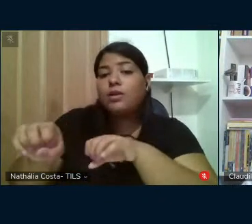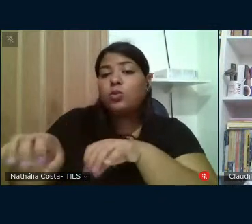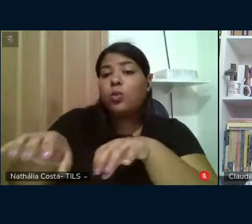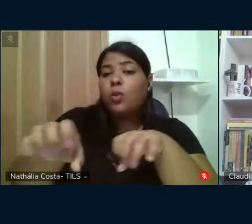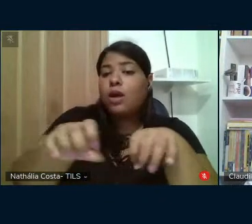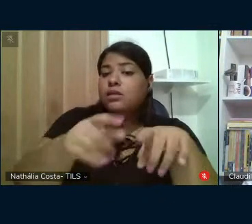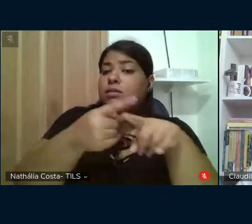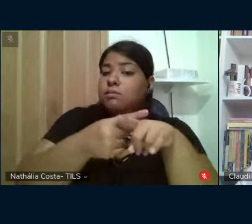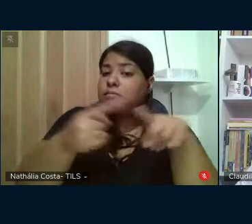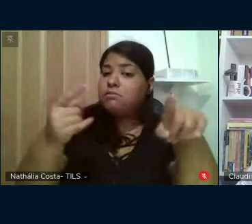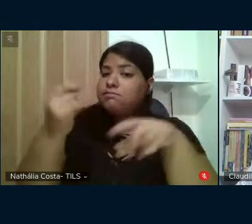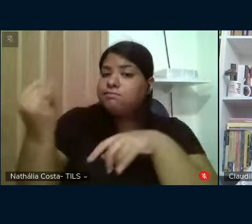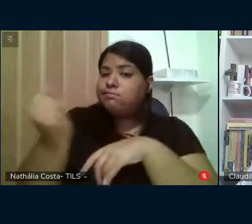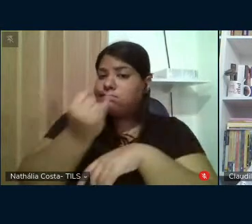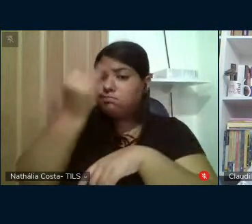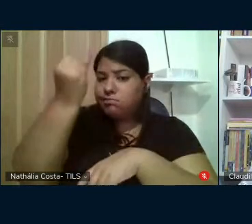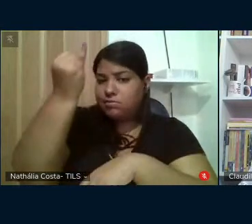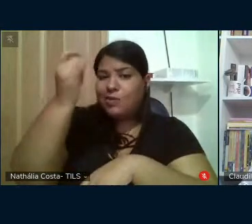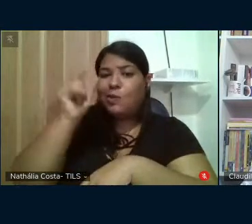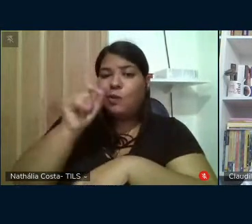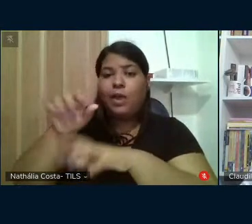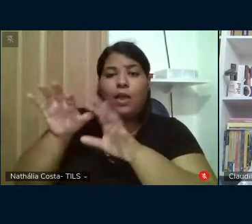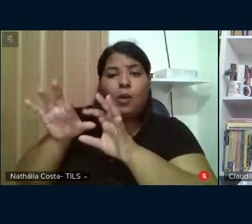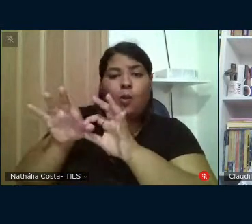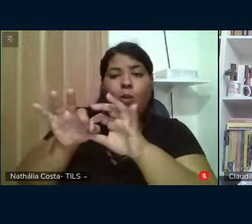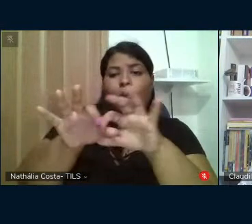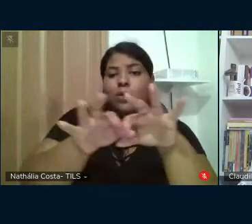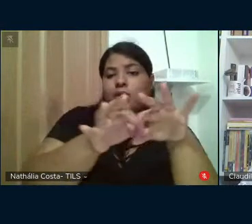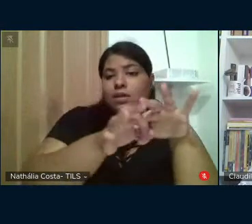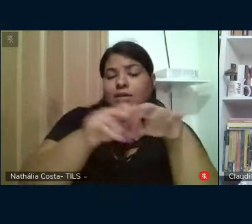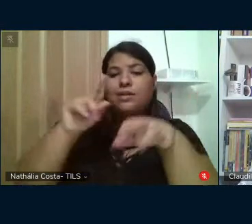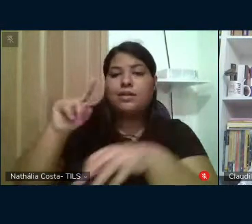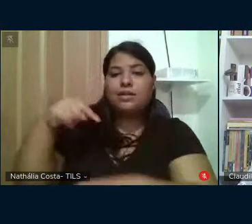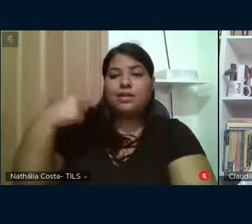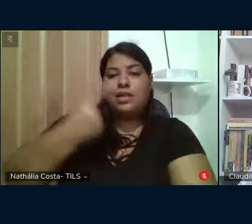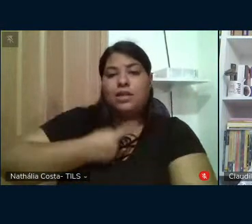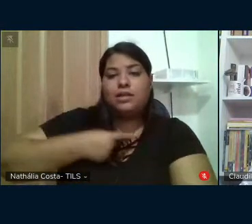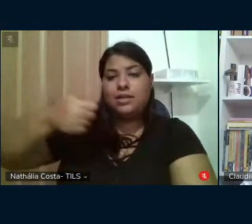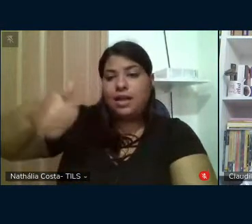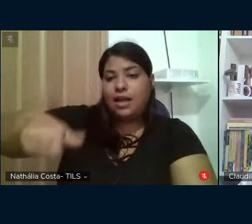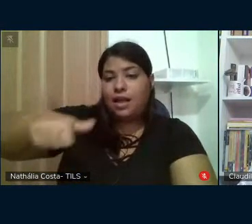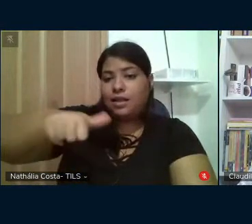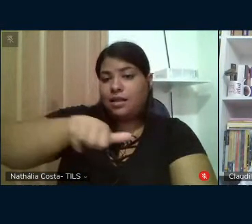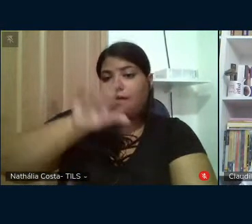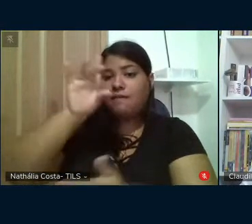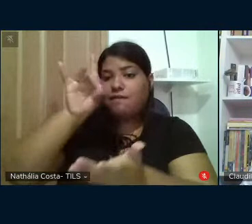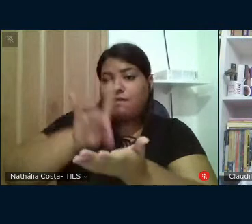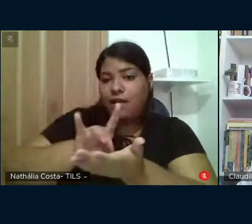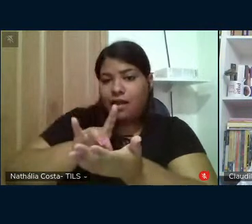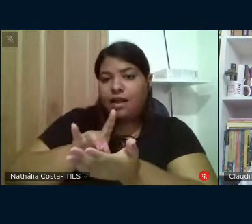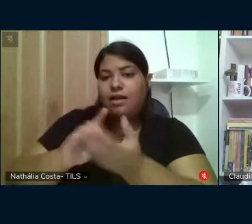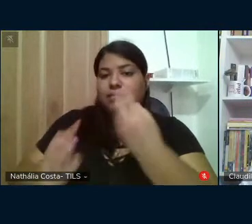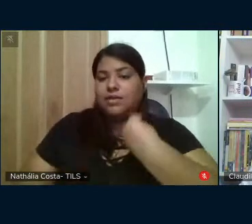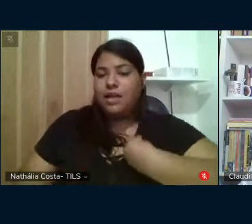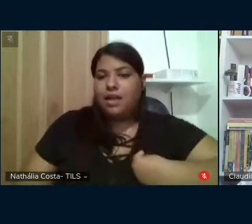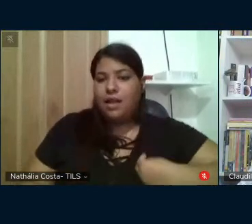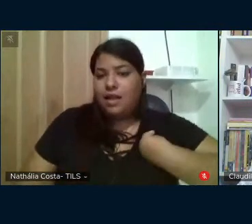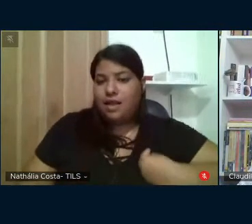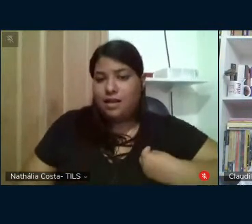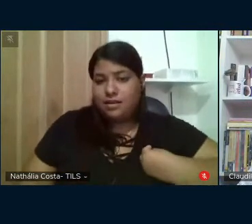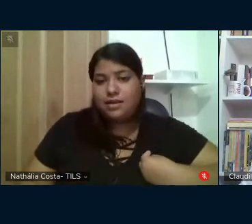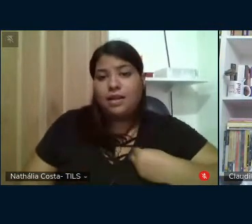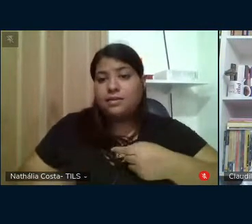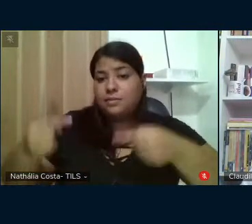absolutamente imprescindível contextualizarmos nossa análise sobre os fatos dessa realidade no espectro mais